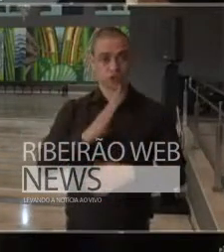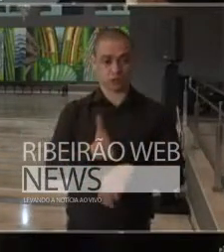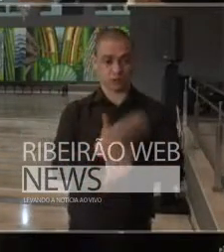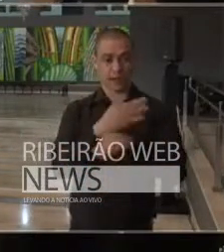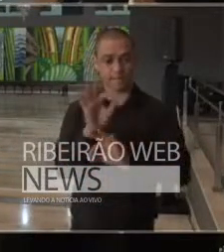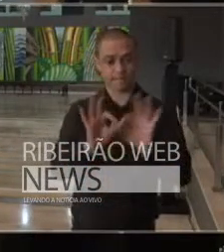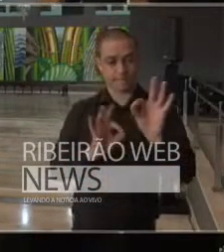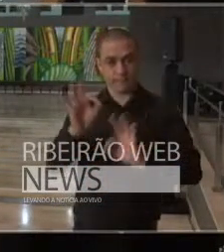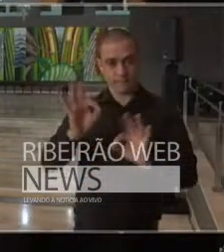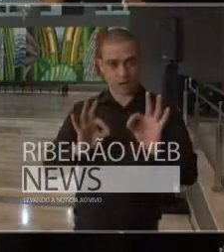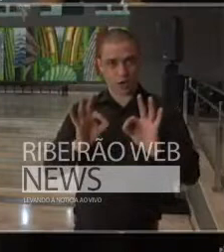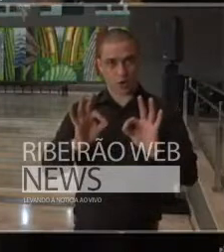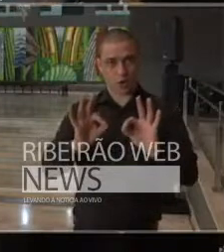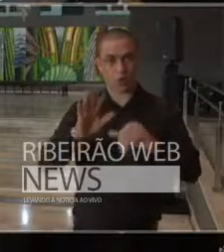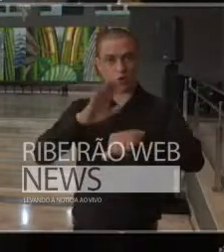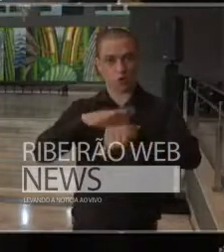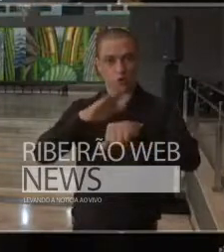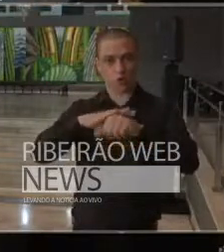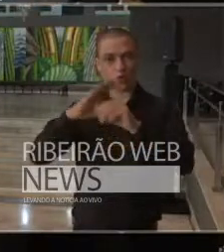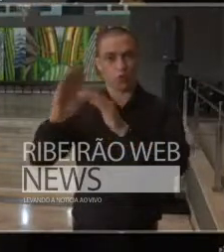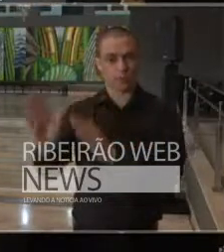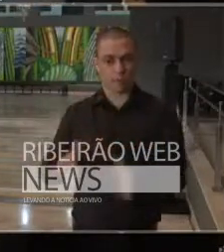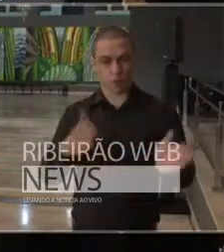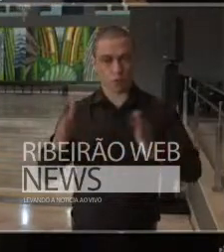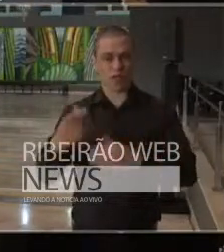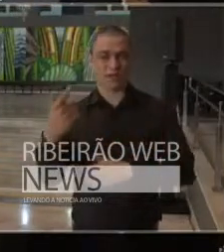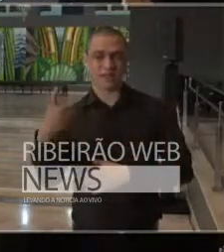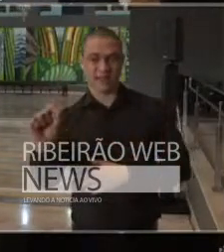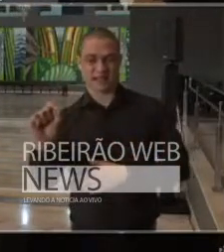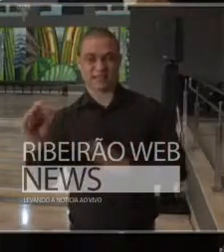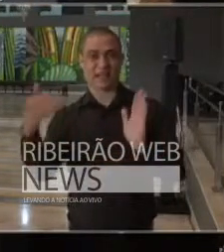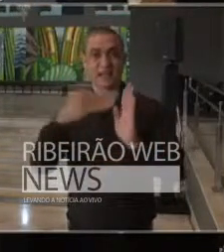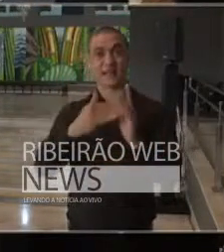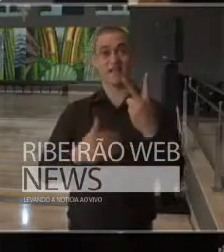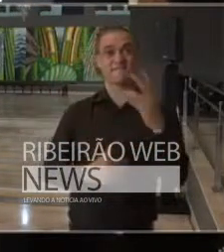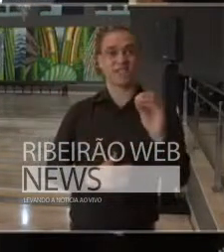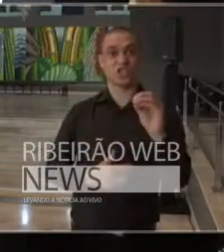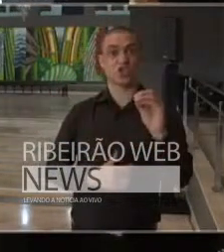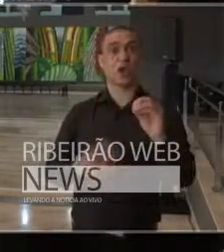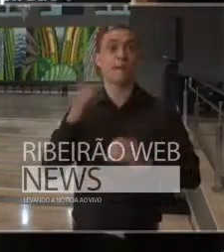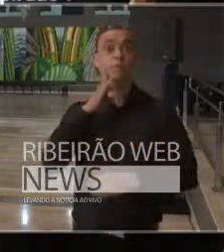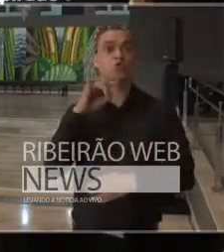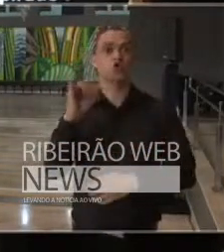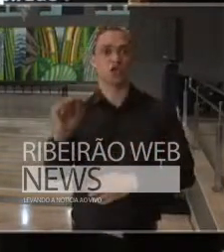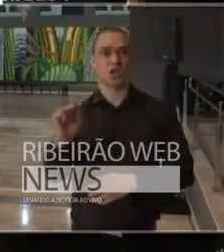produção de 10 a 20 respiradores por dia